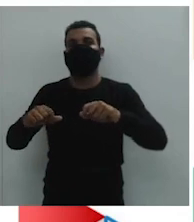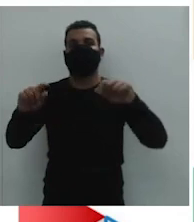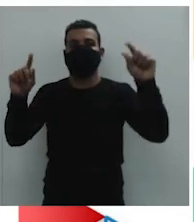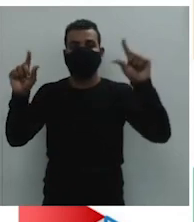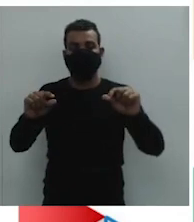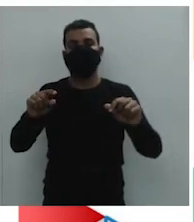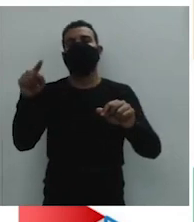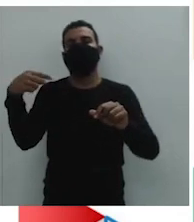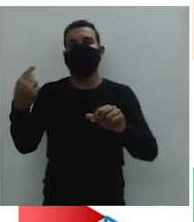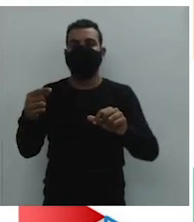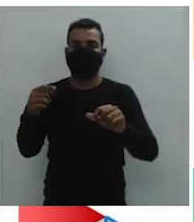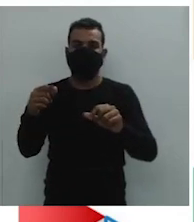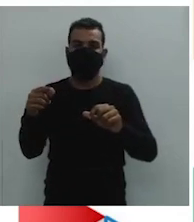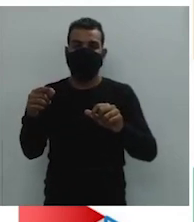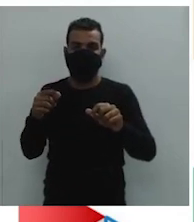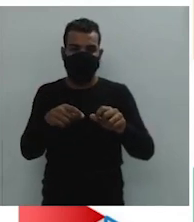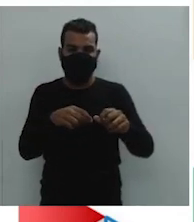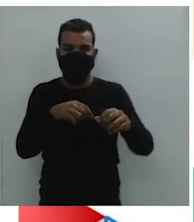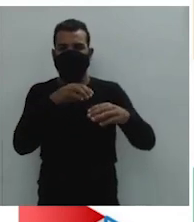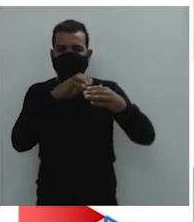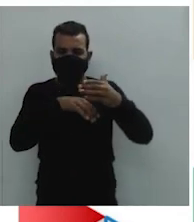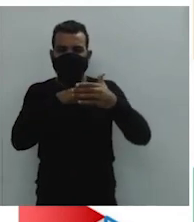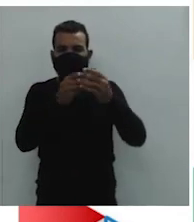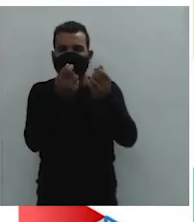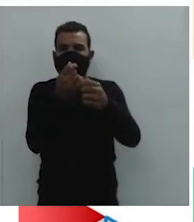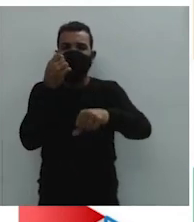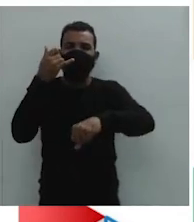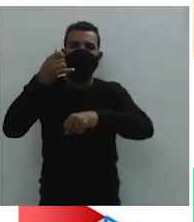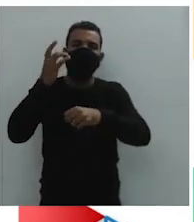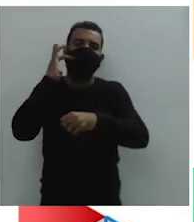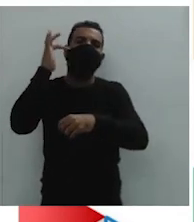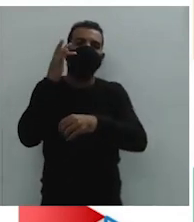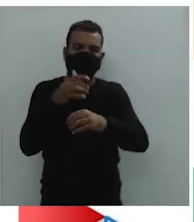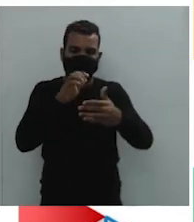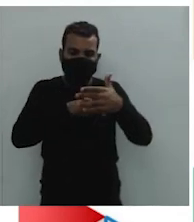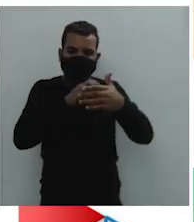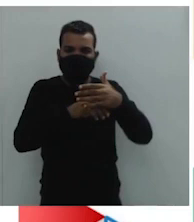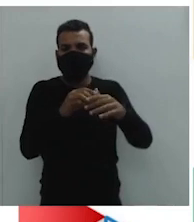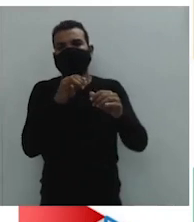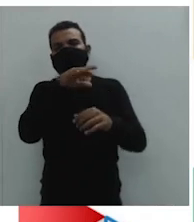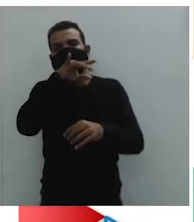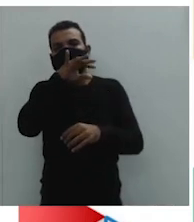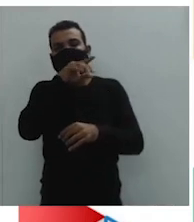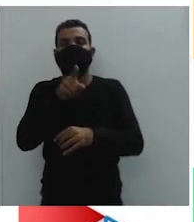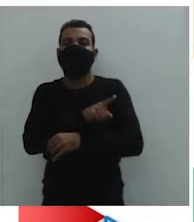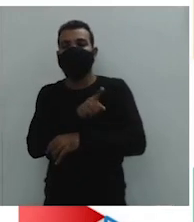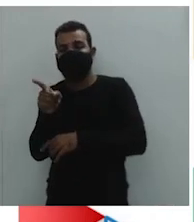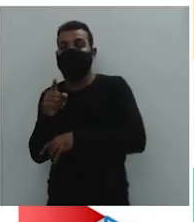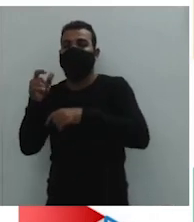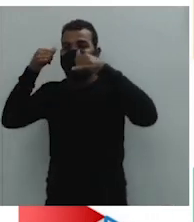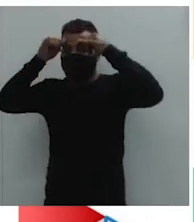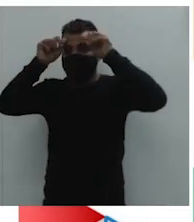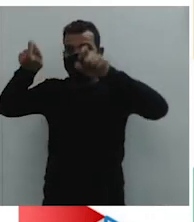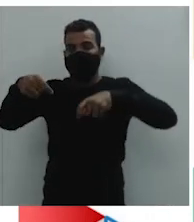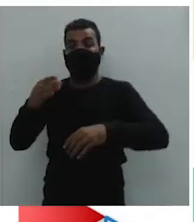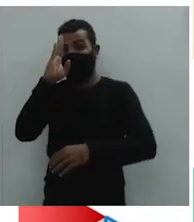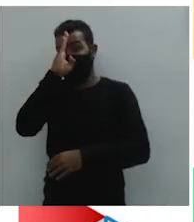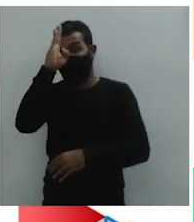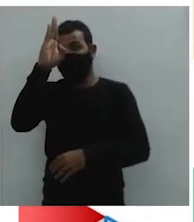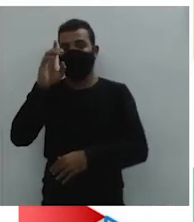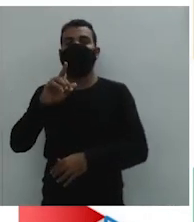pecuária, ela tornou-se a principal e predominante mercado, vamos dizer assim, no Mato Grosso,